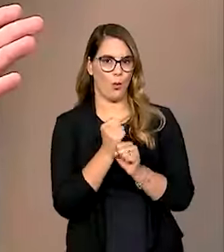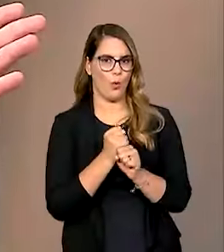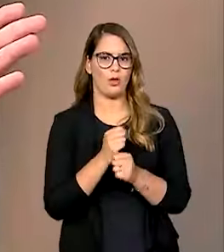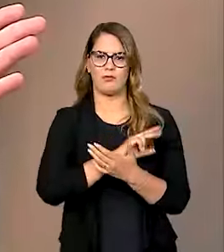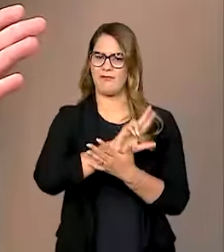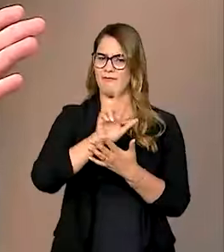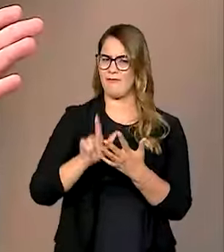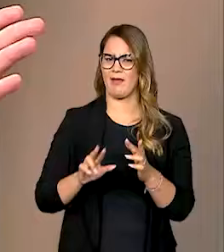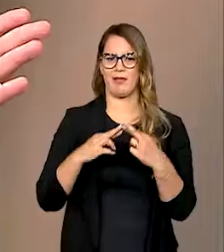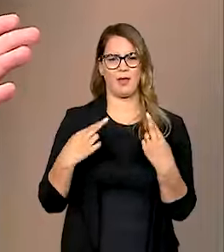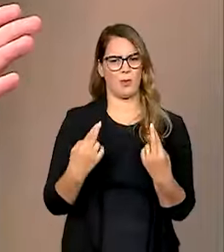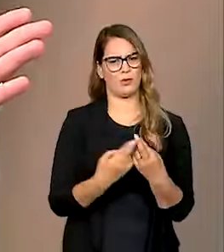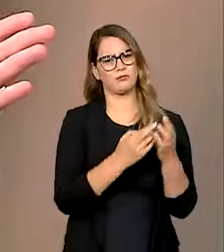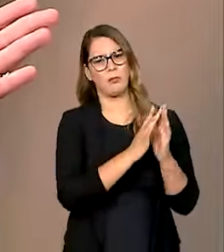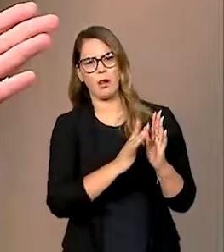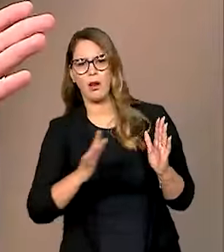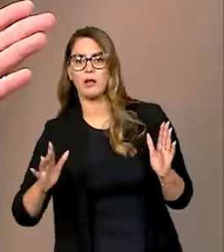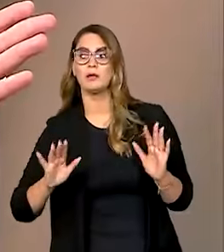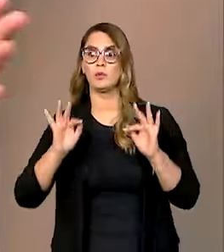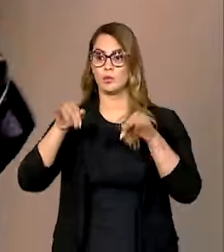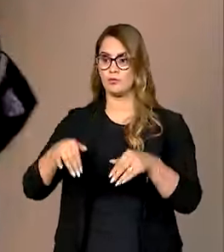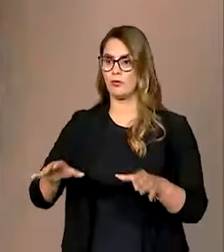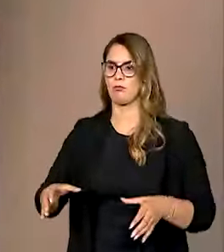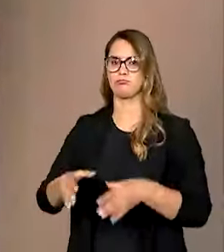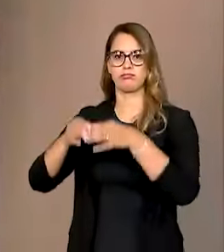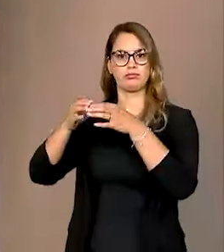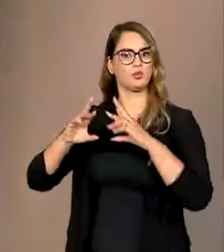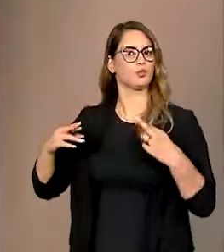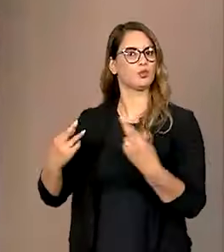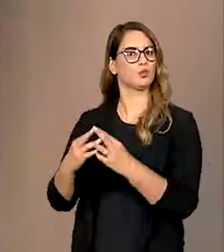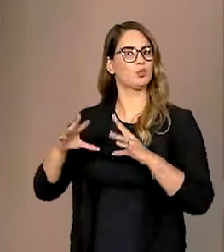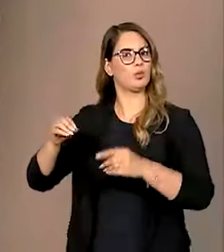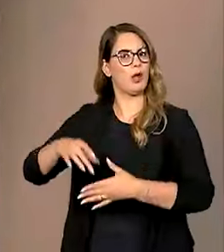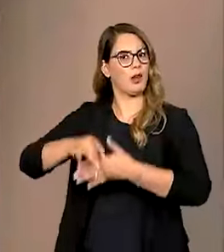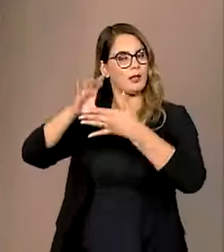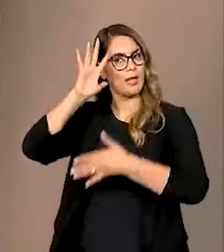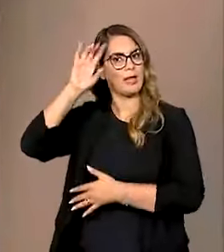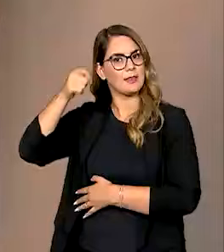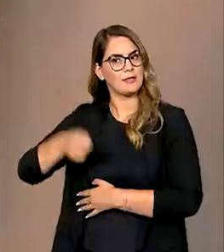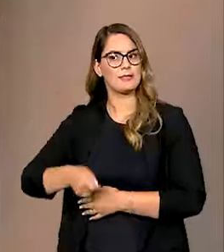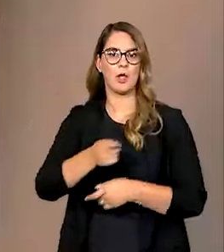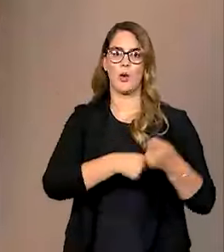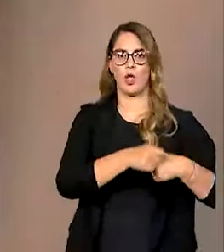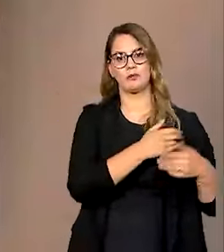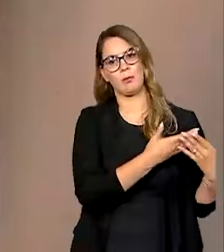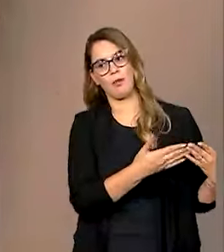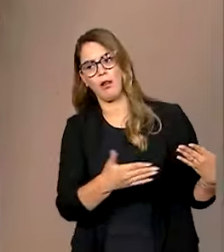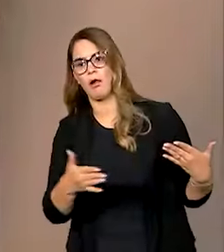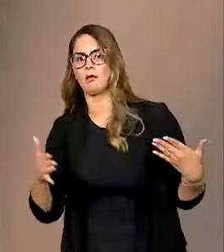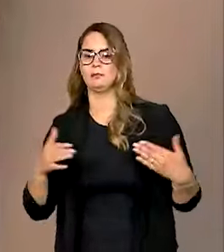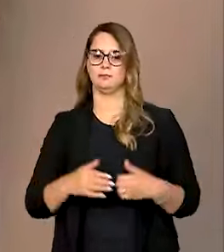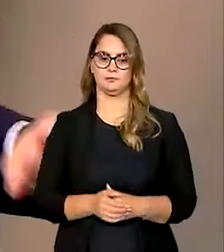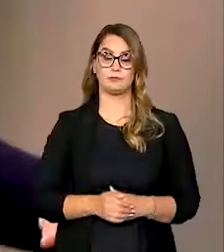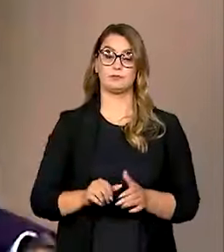série de reuniões ao longo desse ano e, ao final, faz uma cúpula que reúne todos os líderes que tomam as decisões que foram negociadas ao longo desse